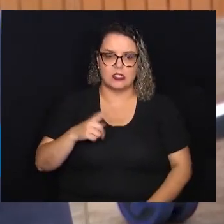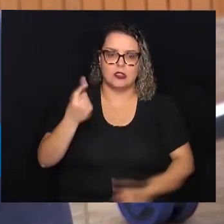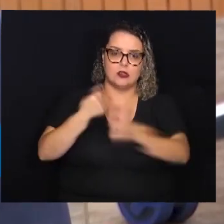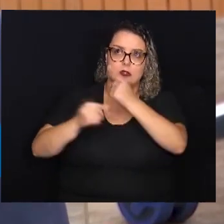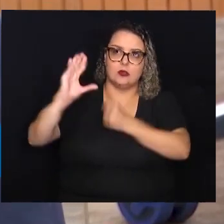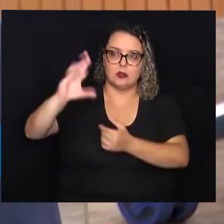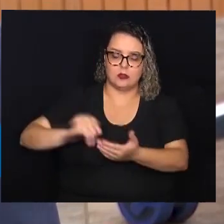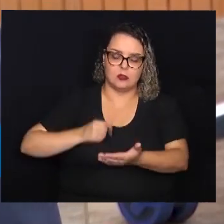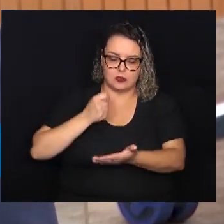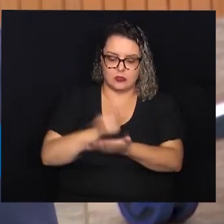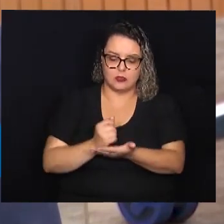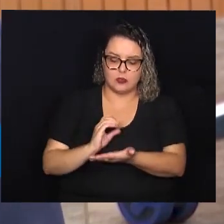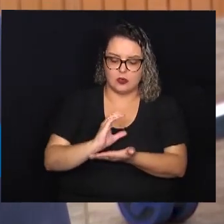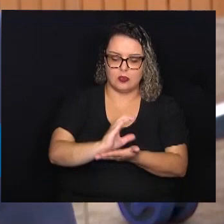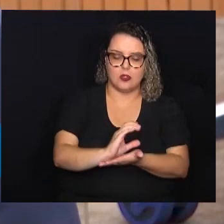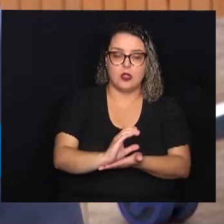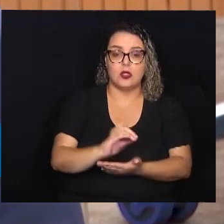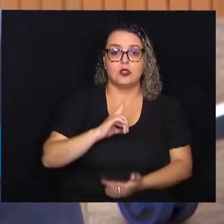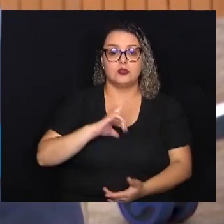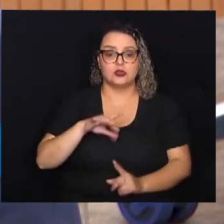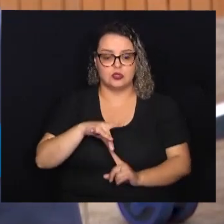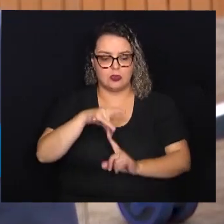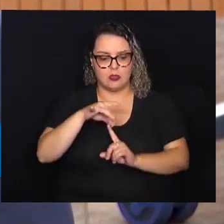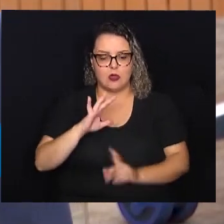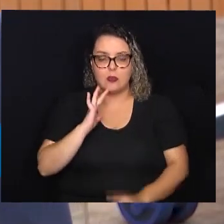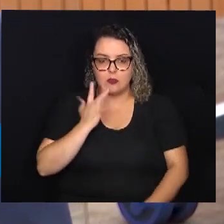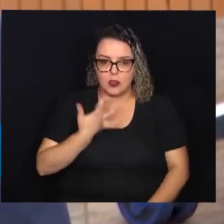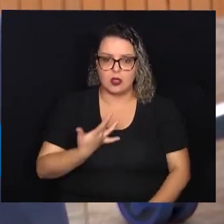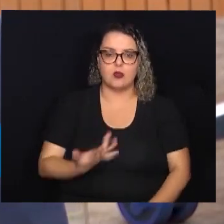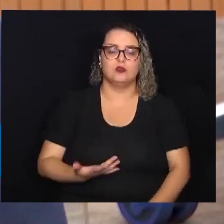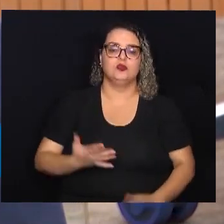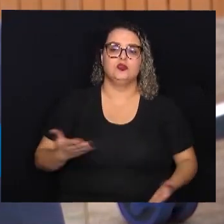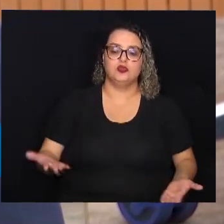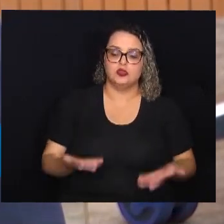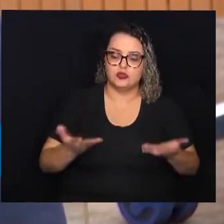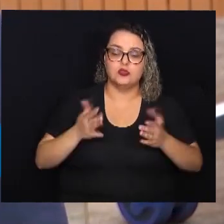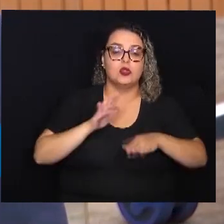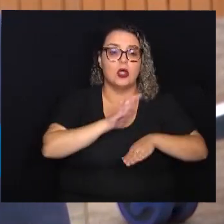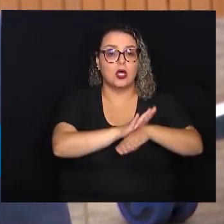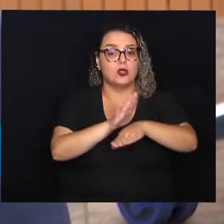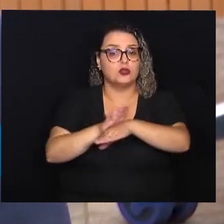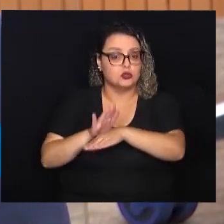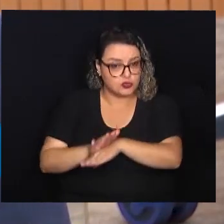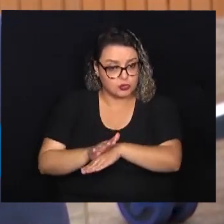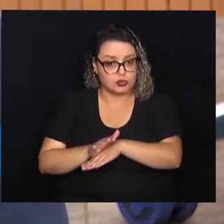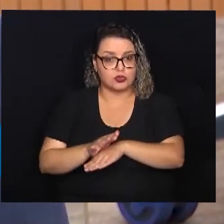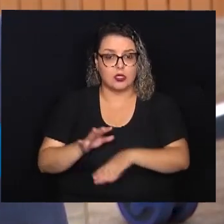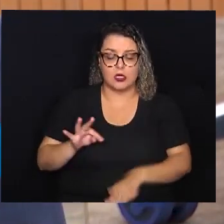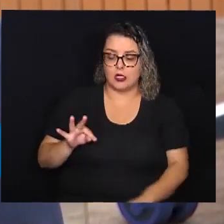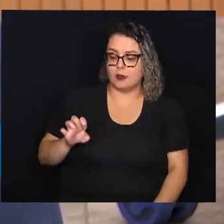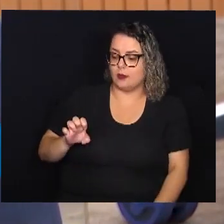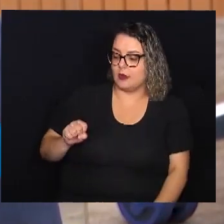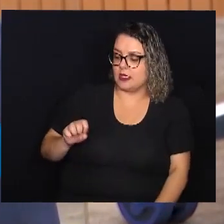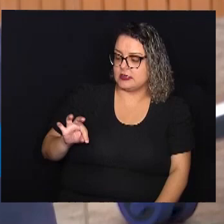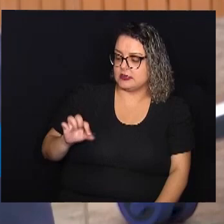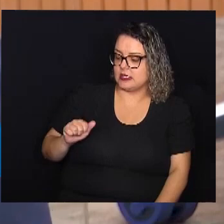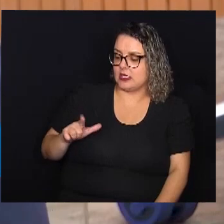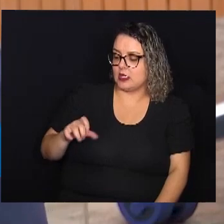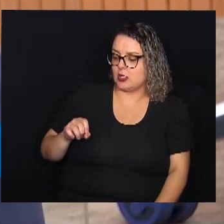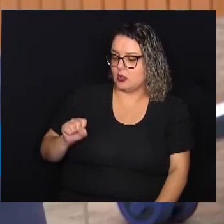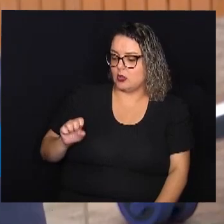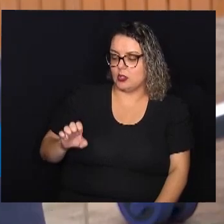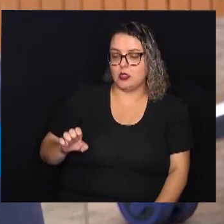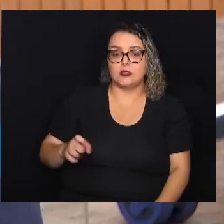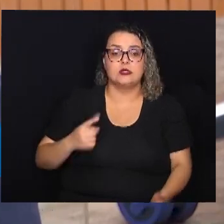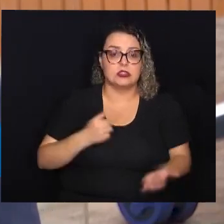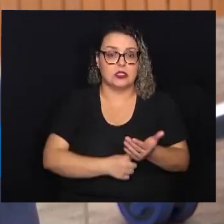emendas. Eu tive aí o privilégio de poder contribuir ajudando a Pestalozzi. Tenho já